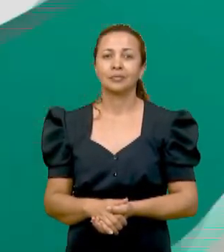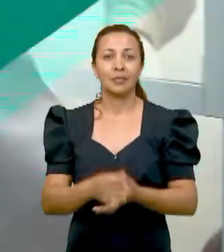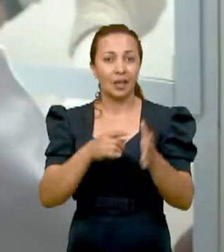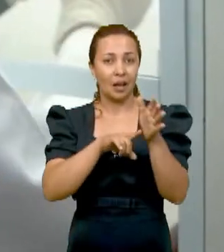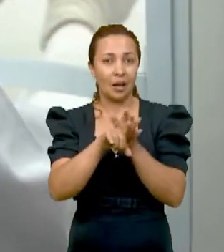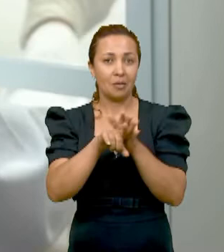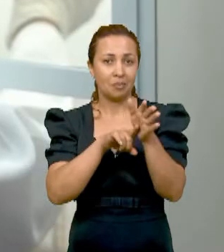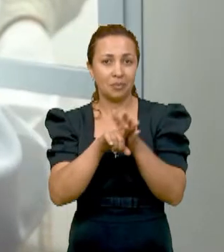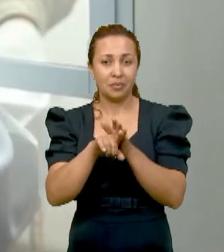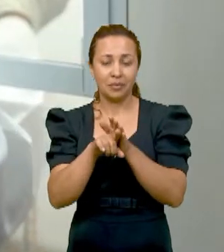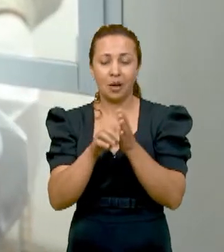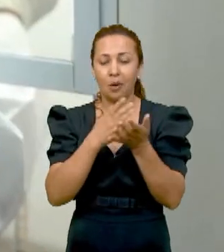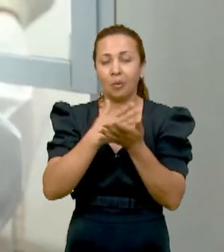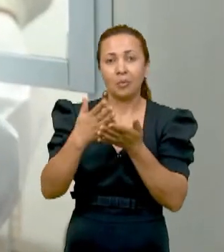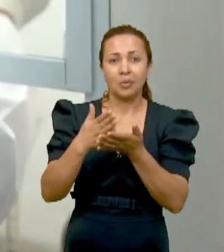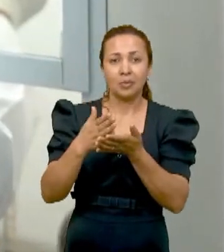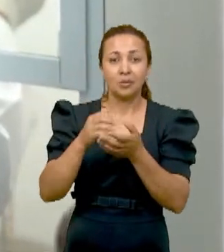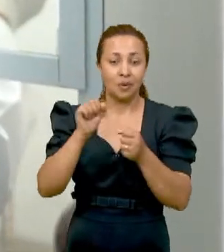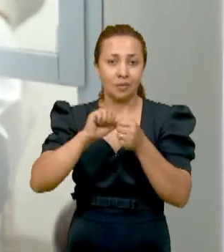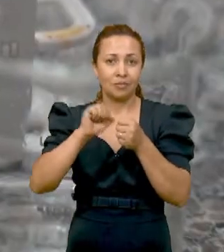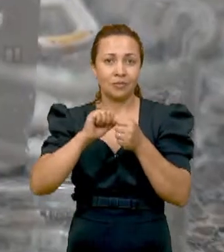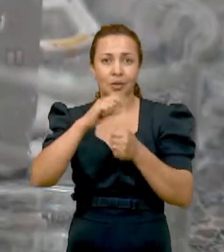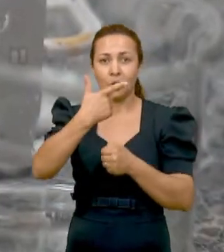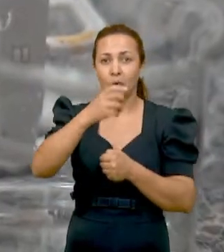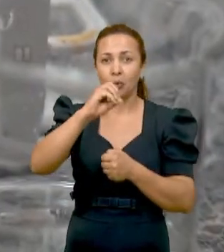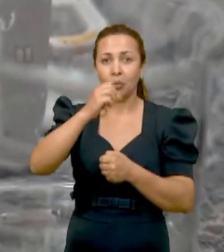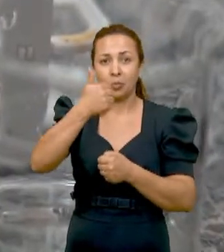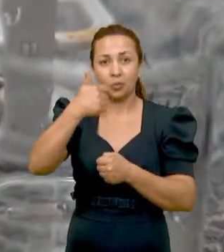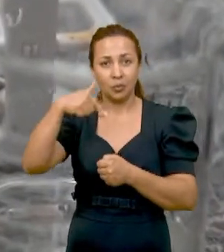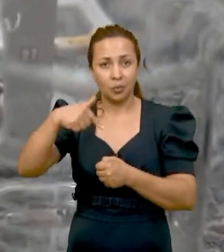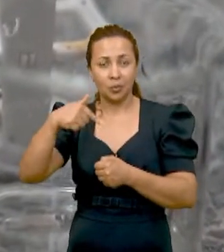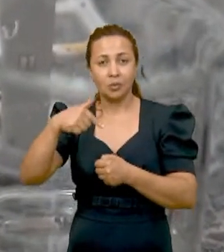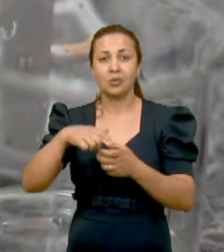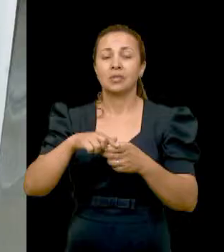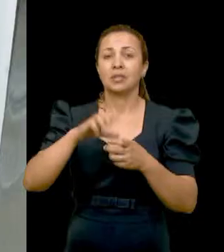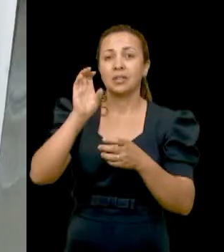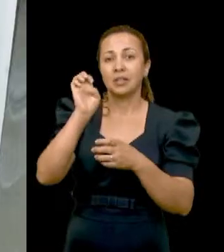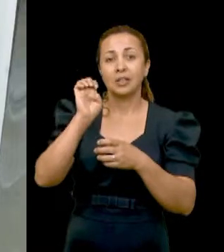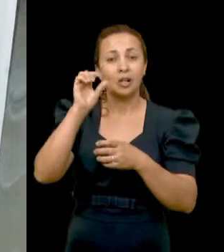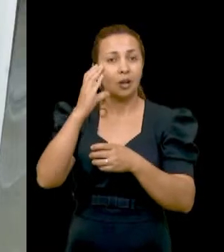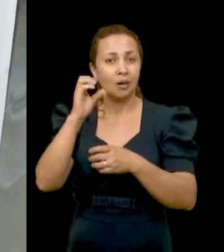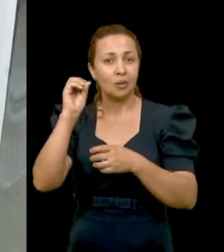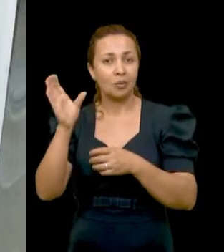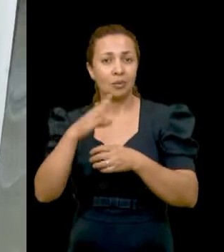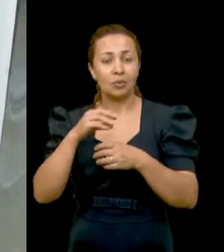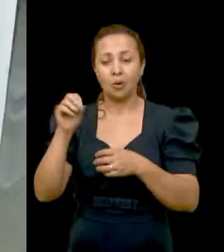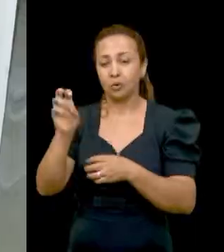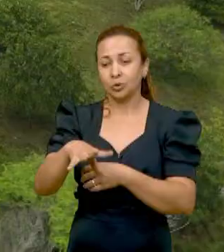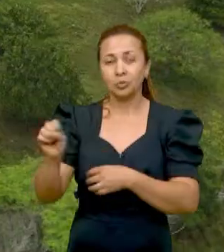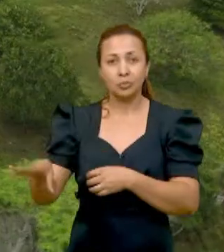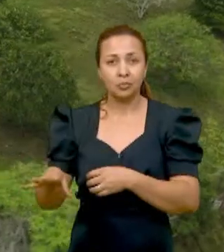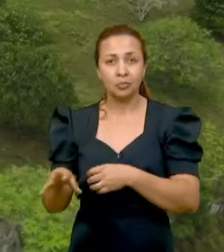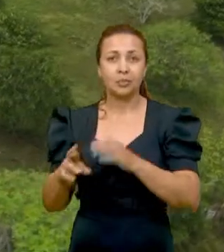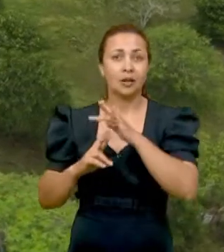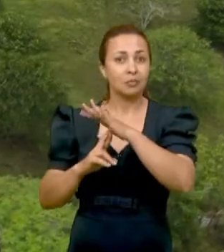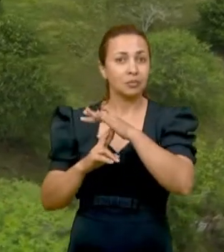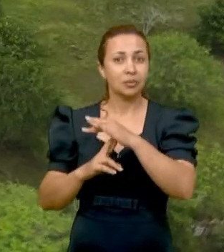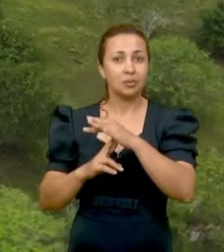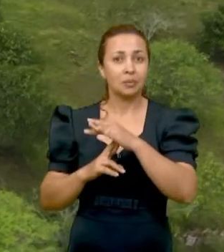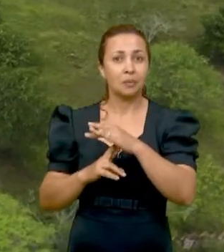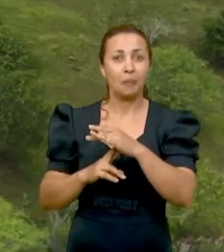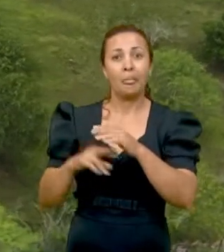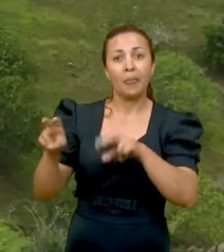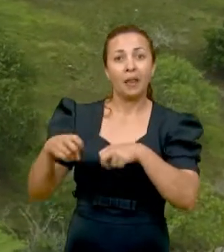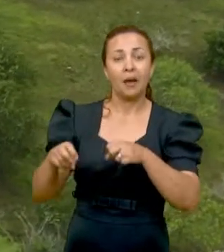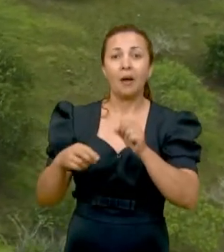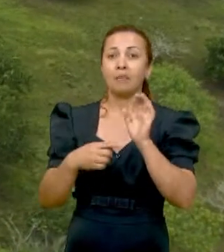A pesquisa vem sendo feita desde 2012 no Laboratório de Ecofisiologia de Plantas Cultivadas, o Ecolab, no